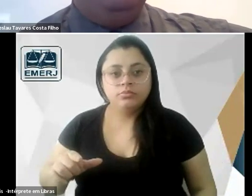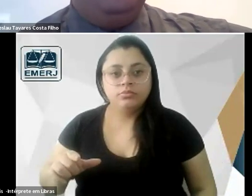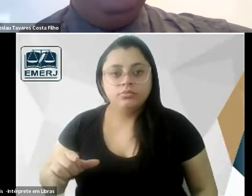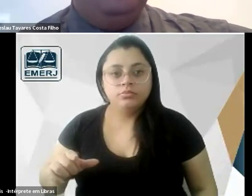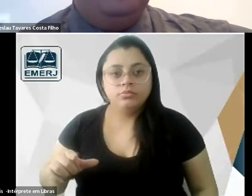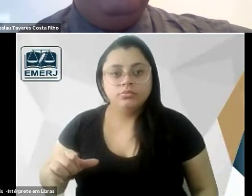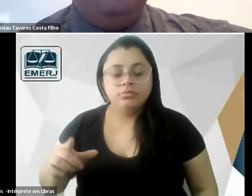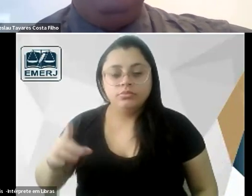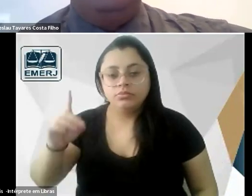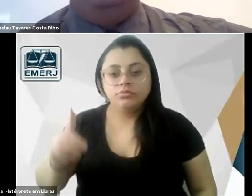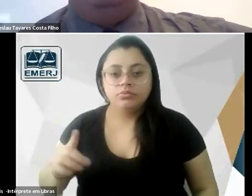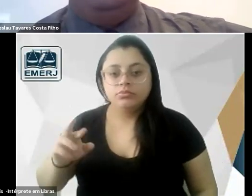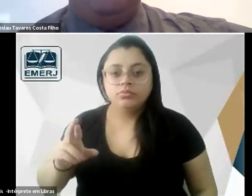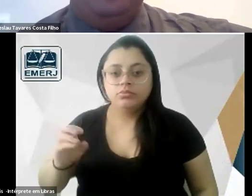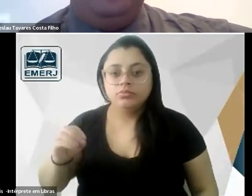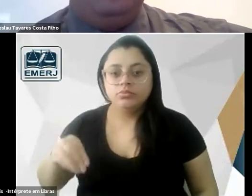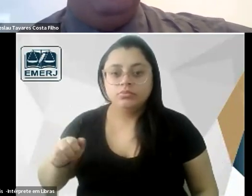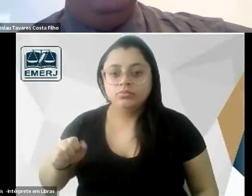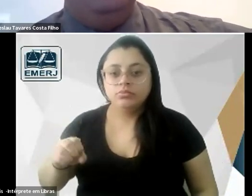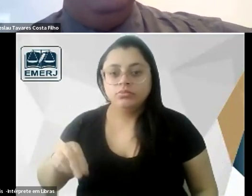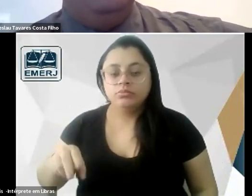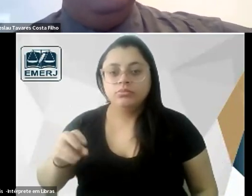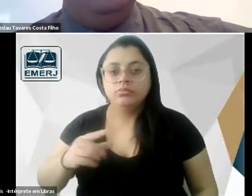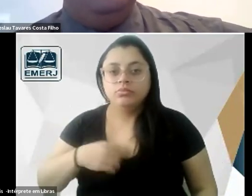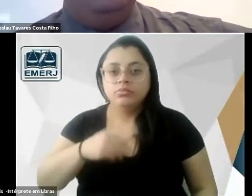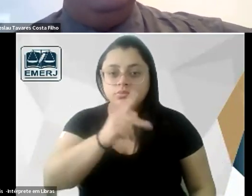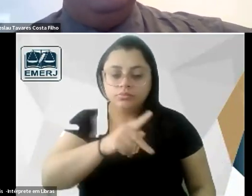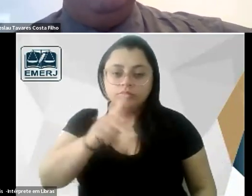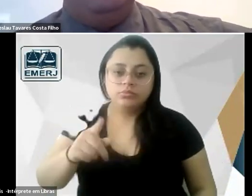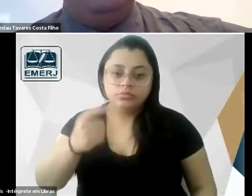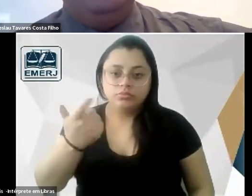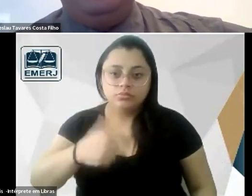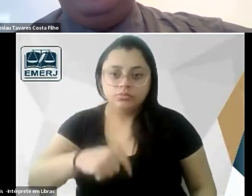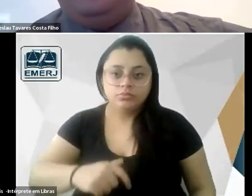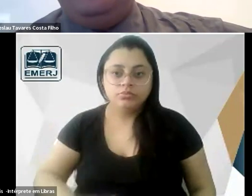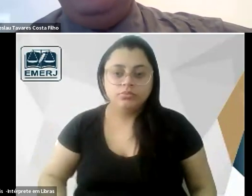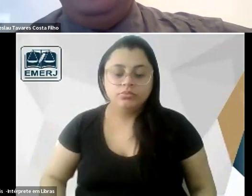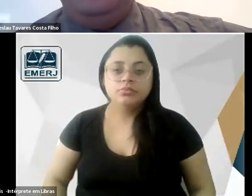também pelo que eu posso saber eu também sou professor de direito romano na verdade